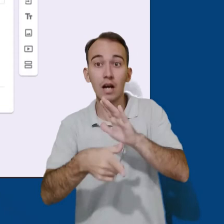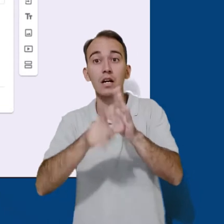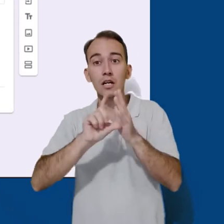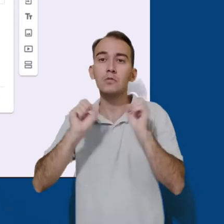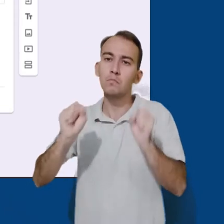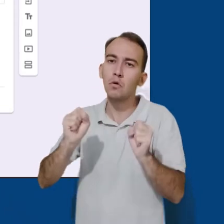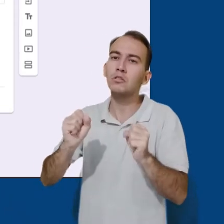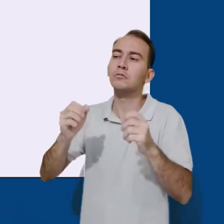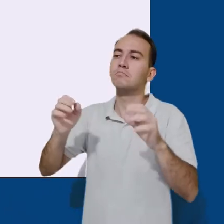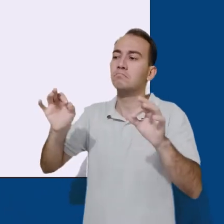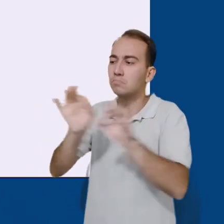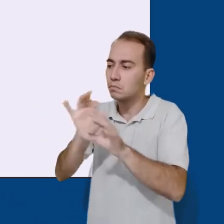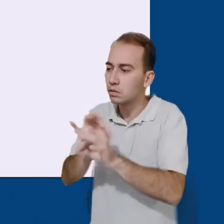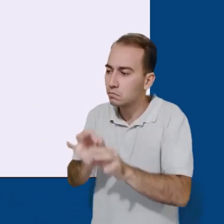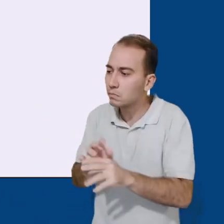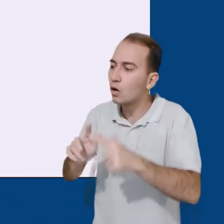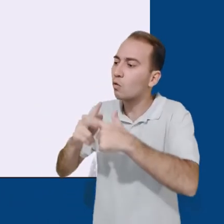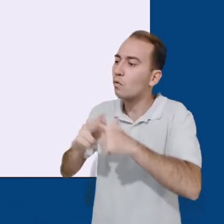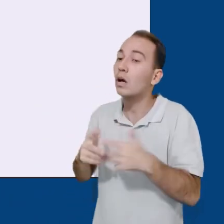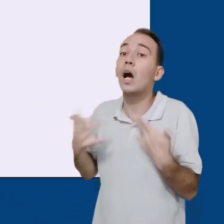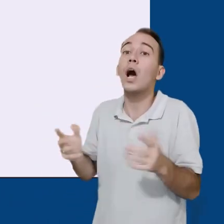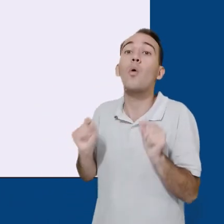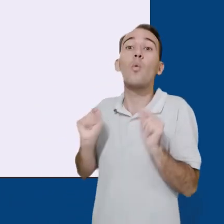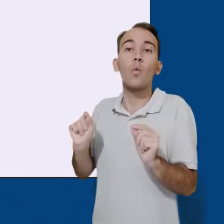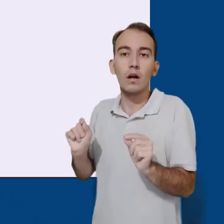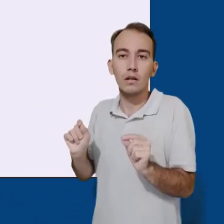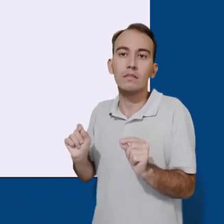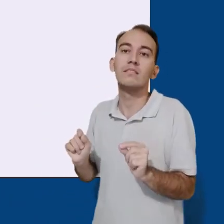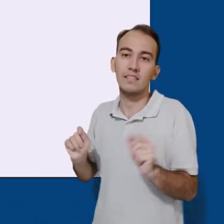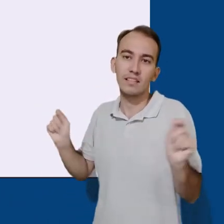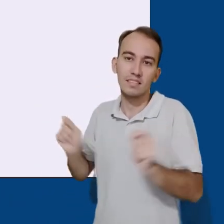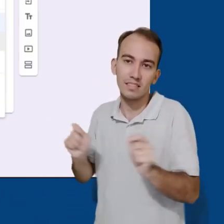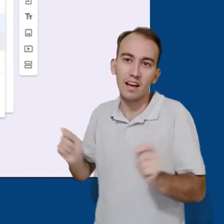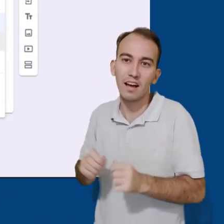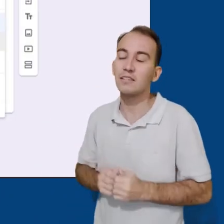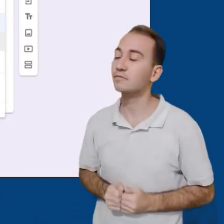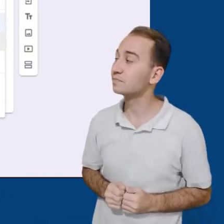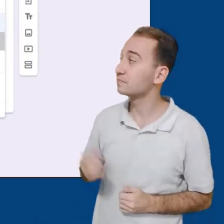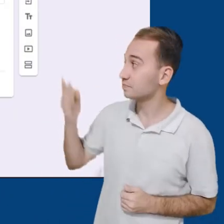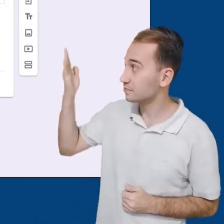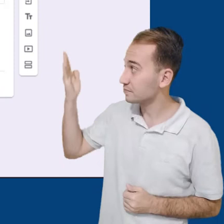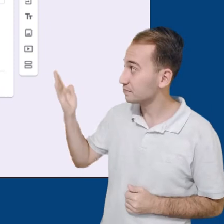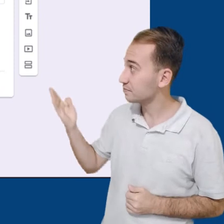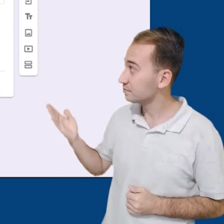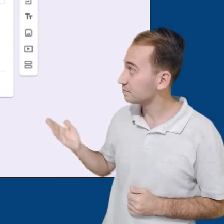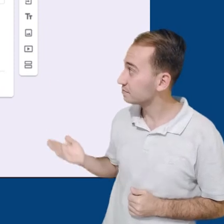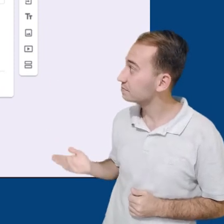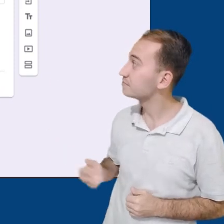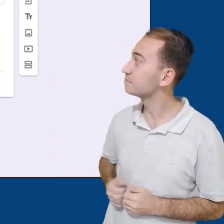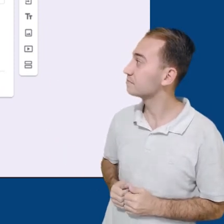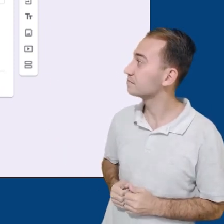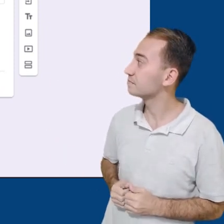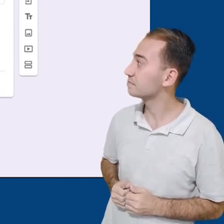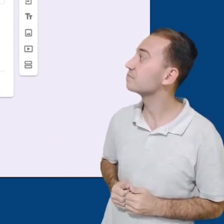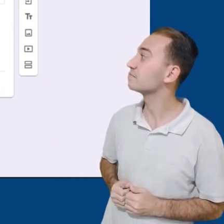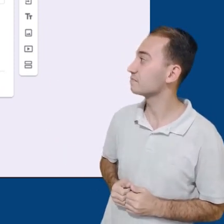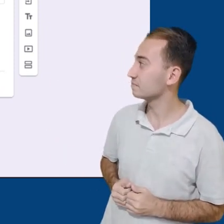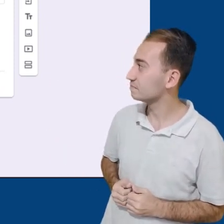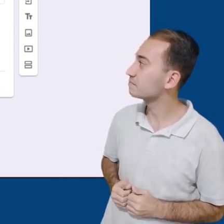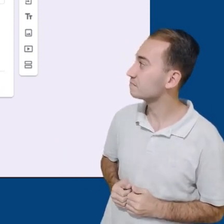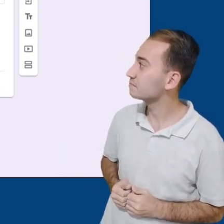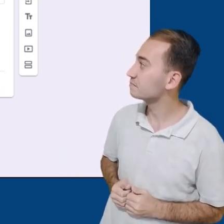E pode também escrever algo para representar esses valores. A grade de múltipla escolha nos permite uma versão